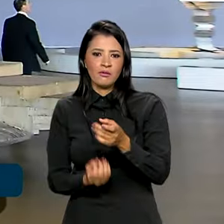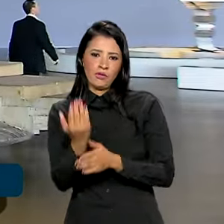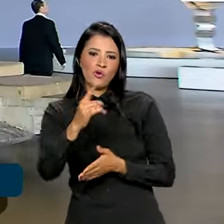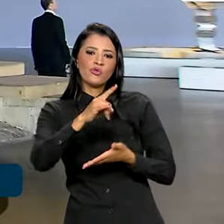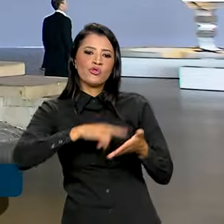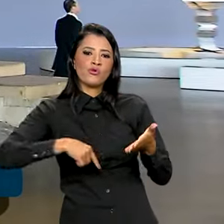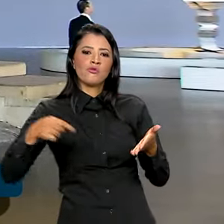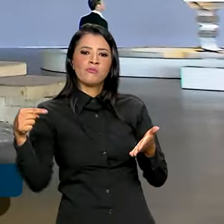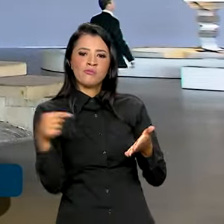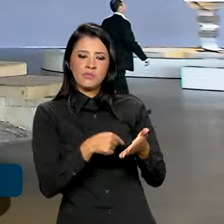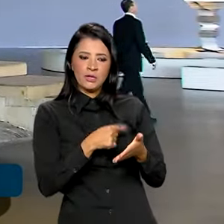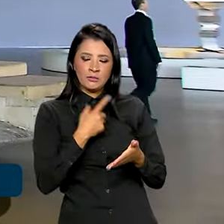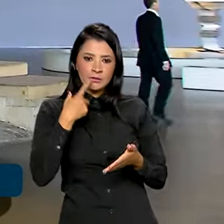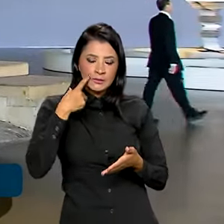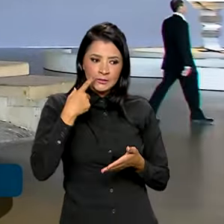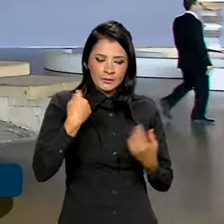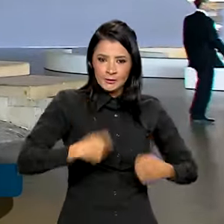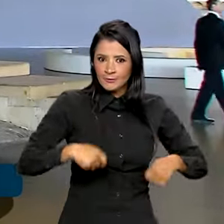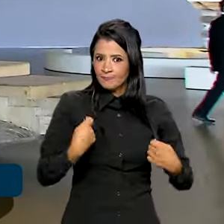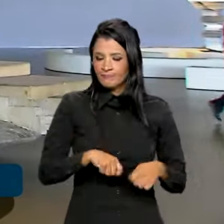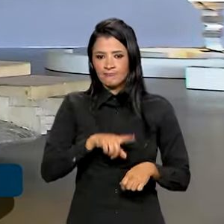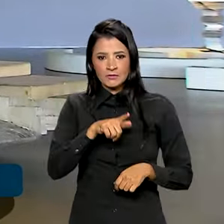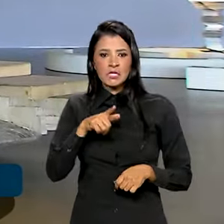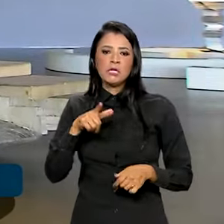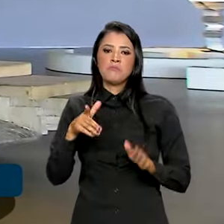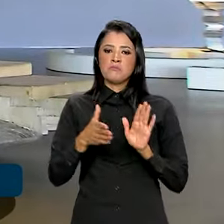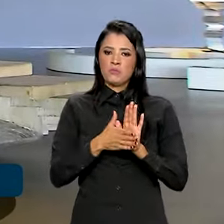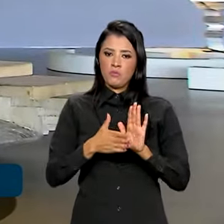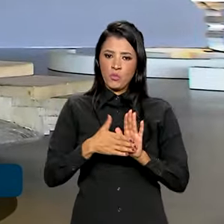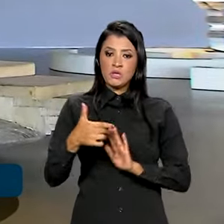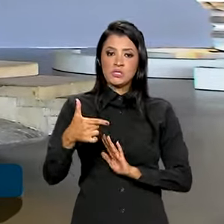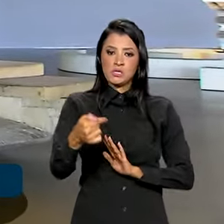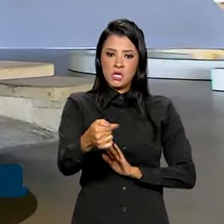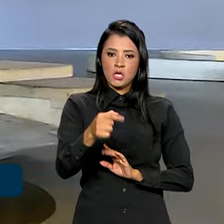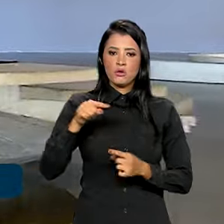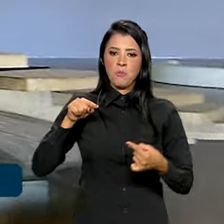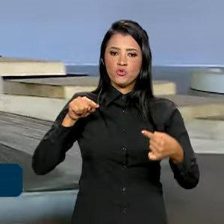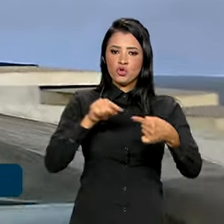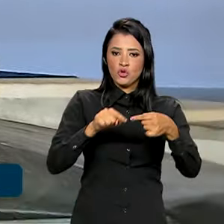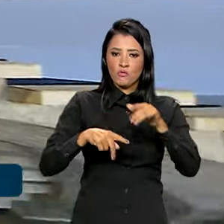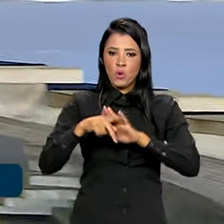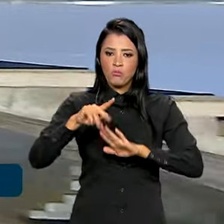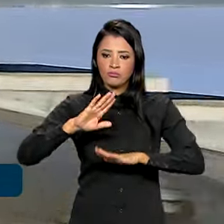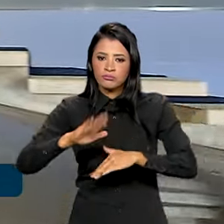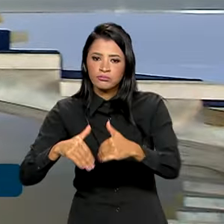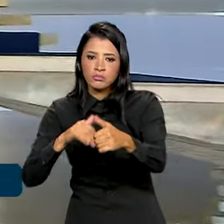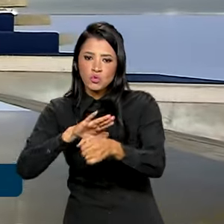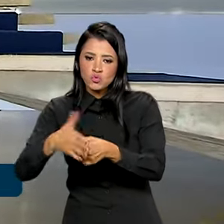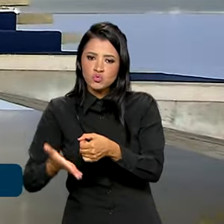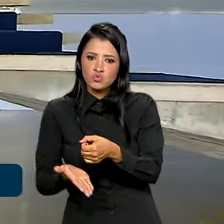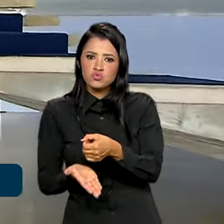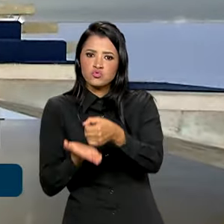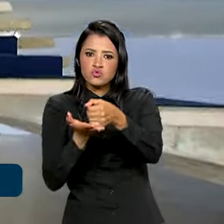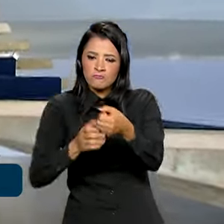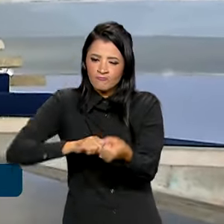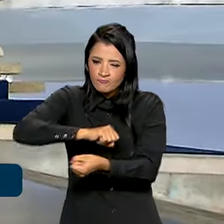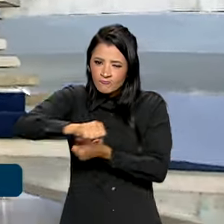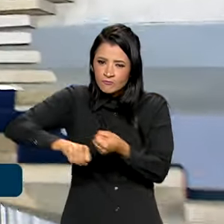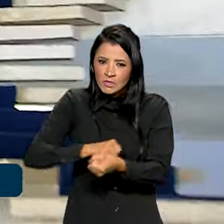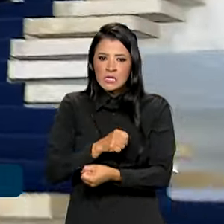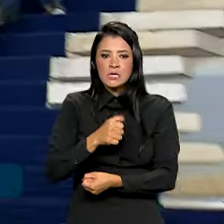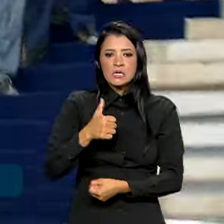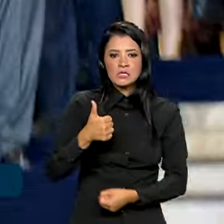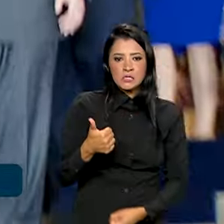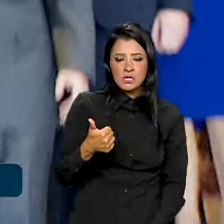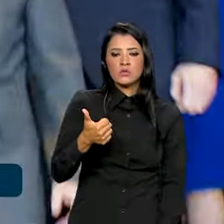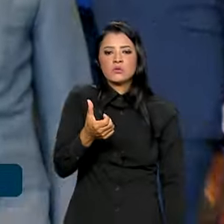um documento ambicioso que propõe 17 Objetivos do Desenvolvimento Sustentável e 169